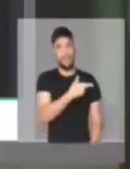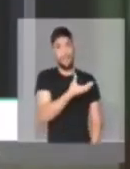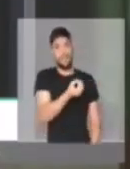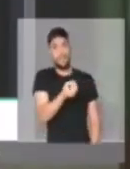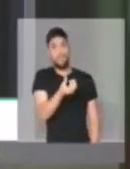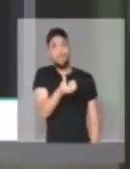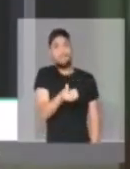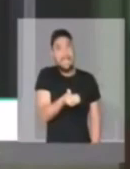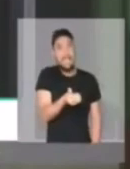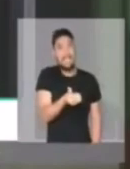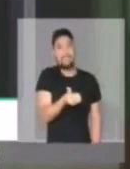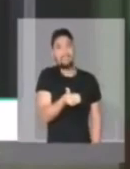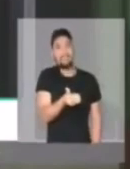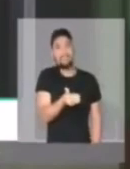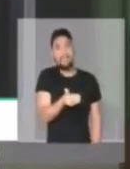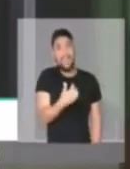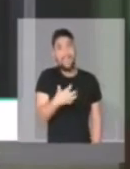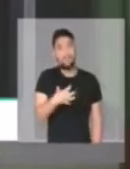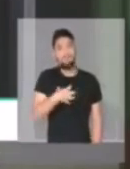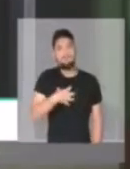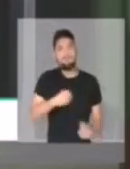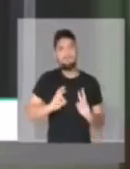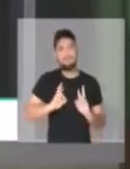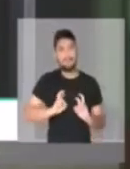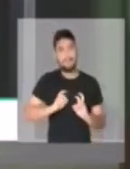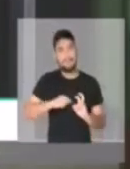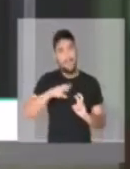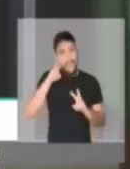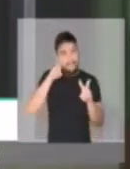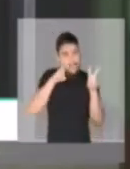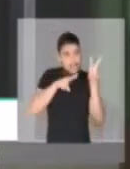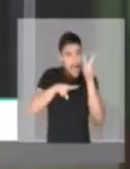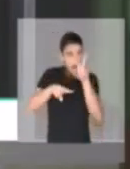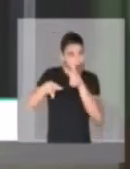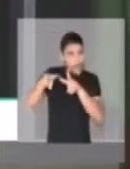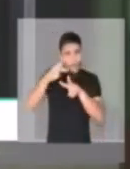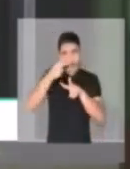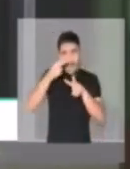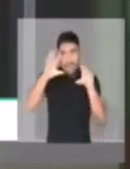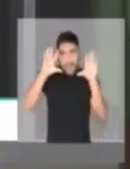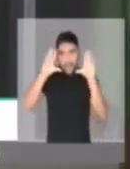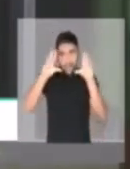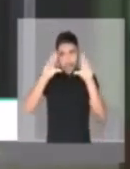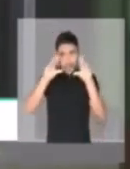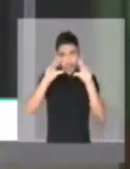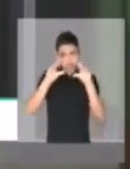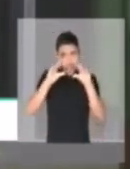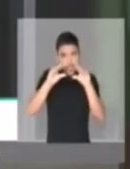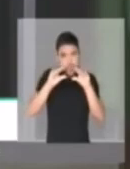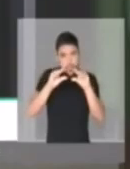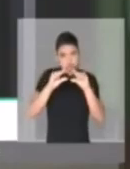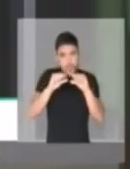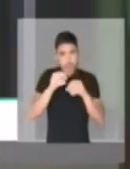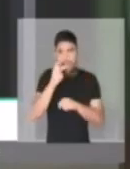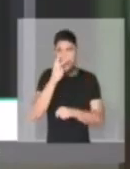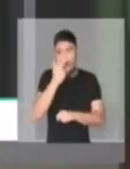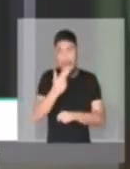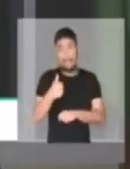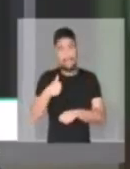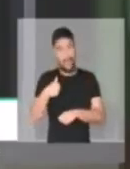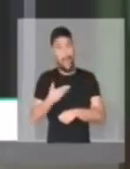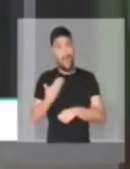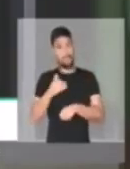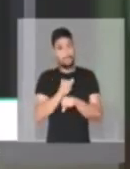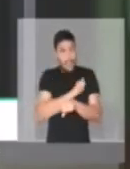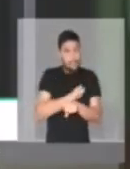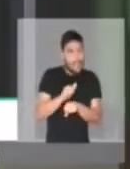perceber que a cada dia que passava, enxergava menos. A cada dia que passava, todas as técnicas que eu usava